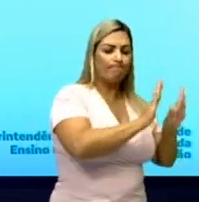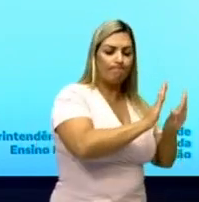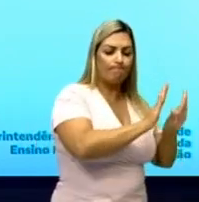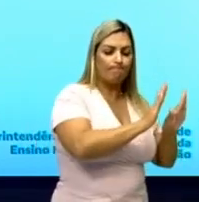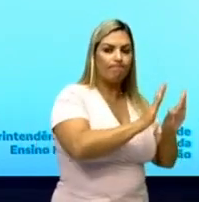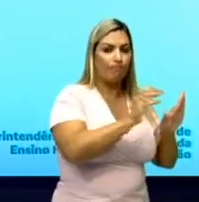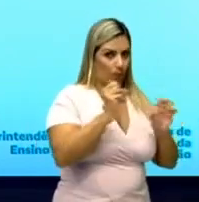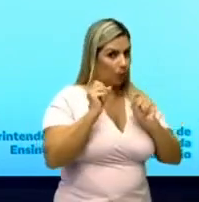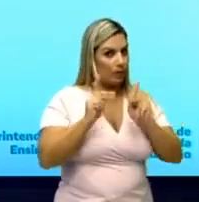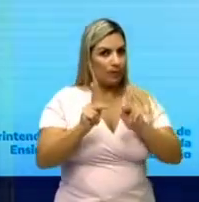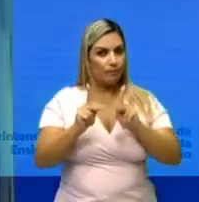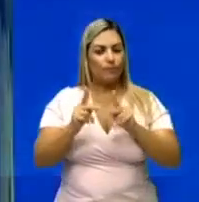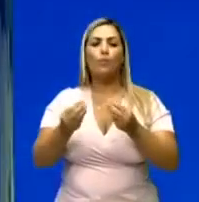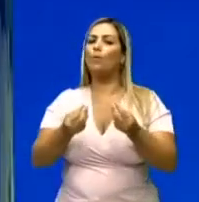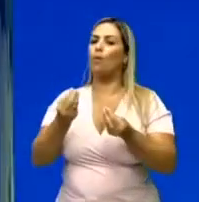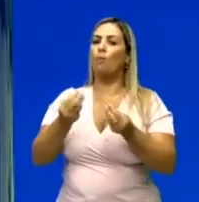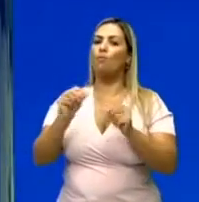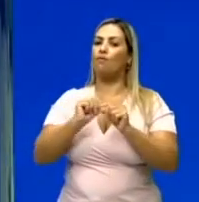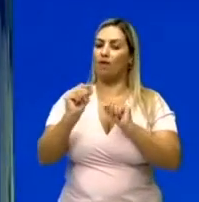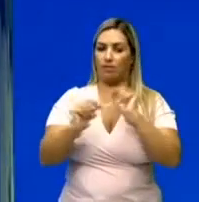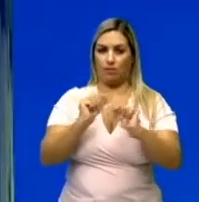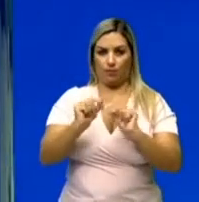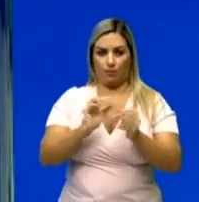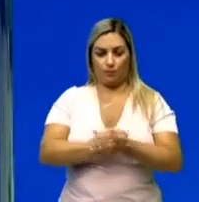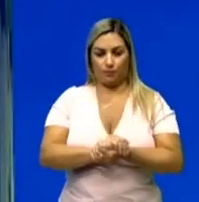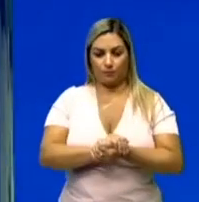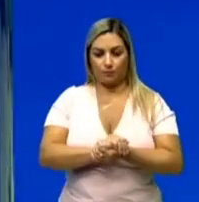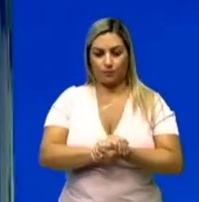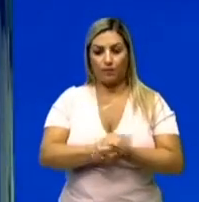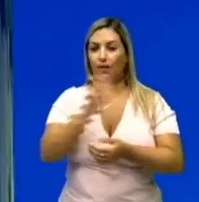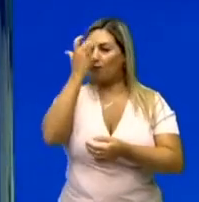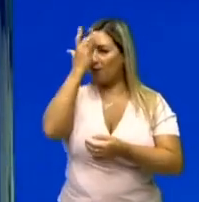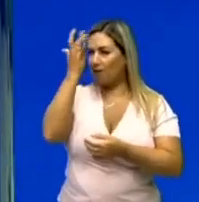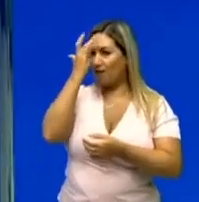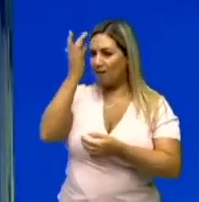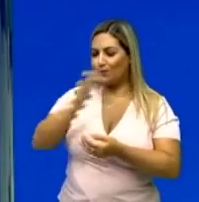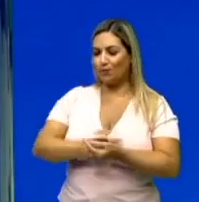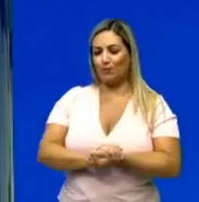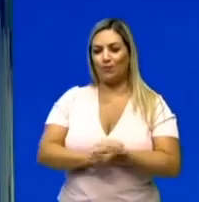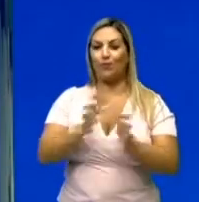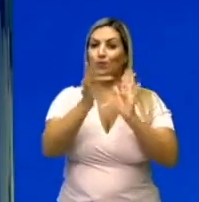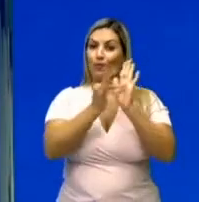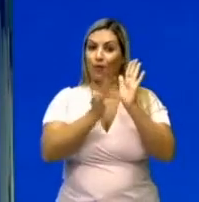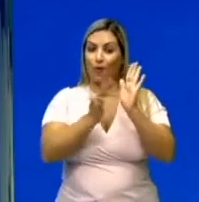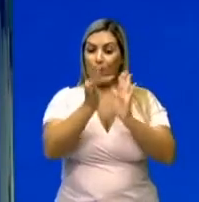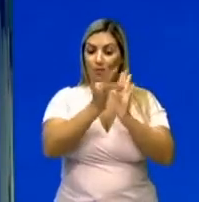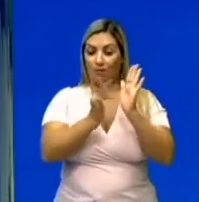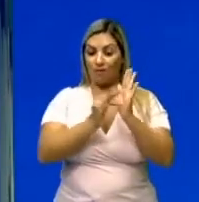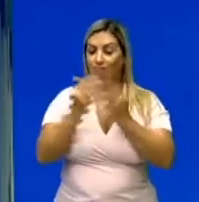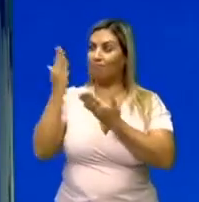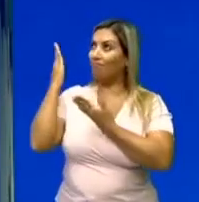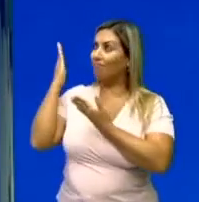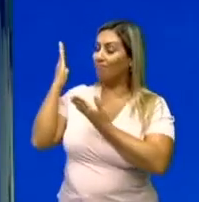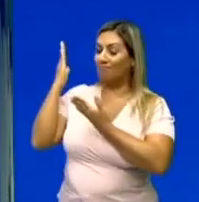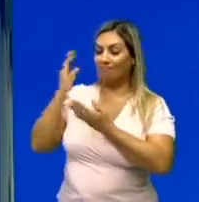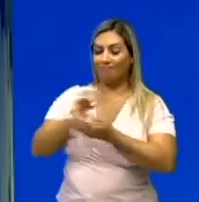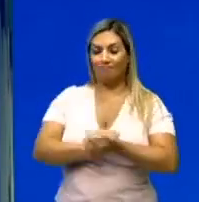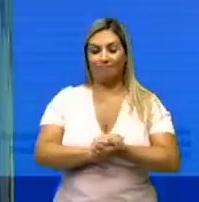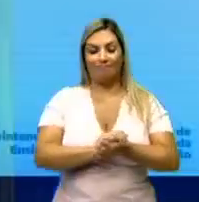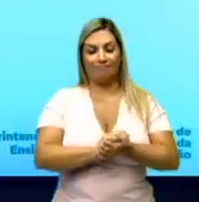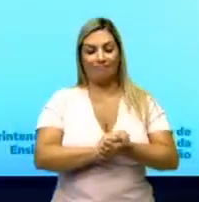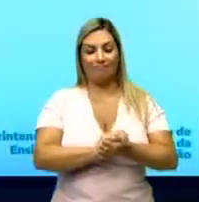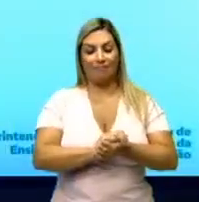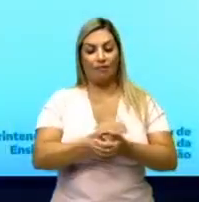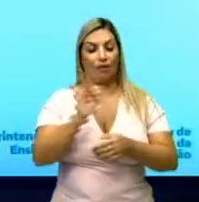carro, beleza? Como é que a gente calcula isso, Fosnelli? Fácil. Essa formulazinha que você vai ter aqui, olha. Onde eu